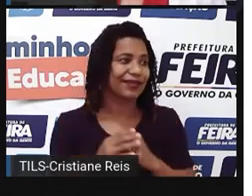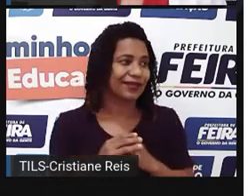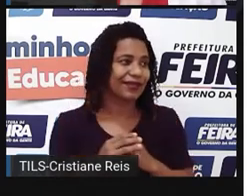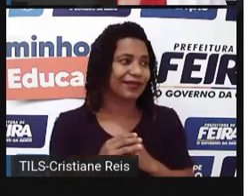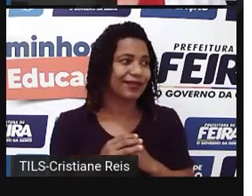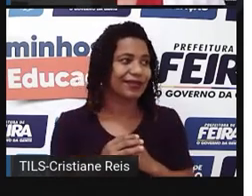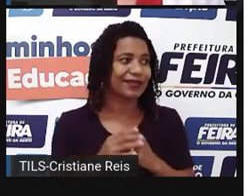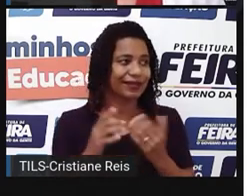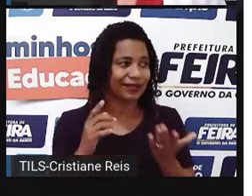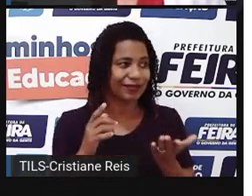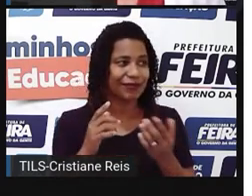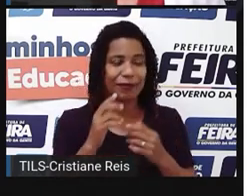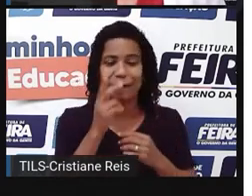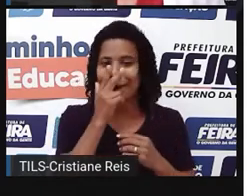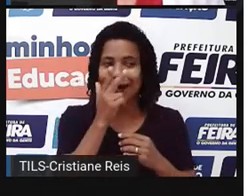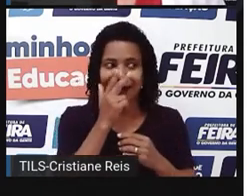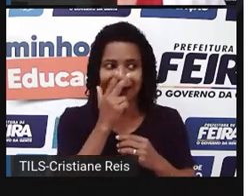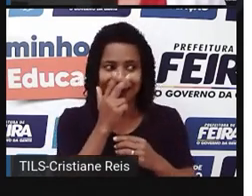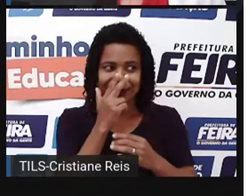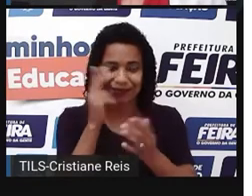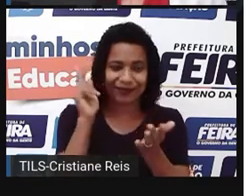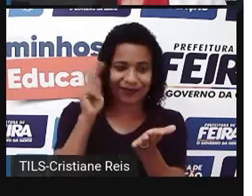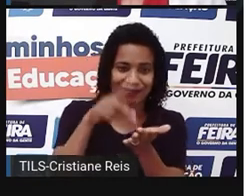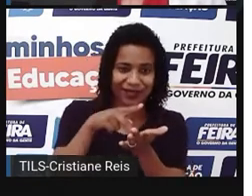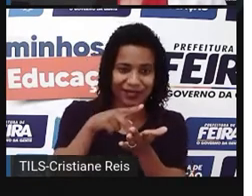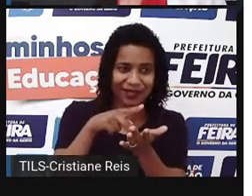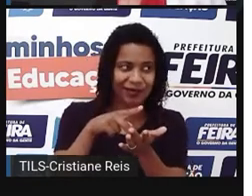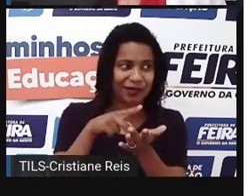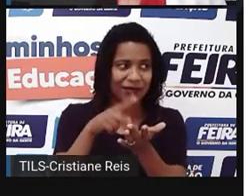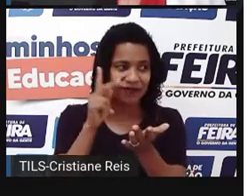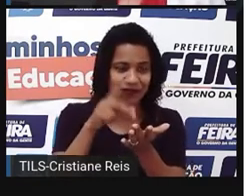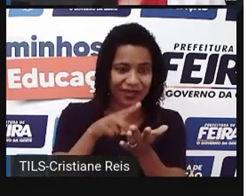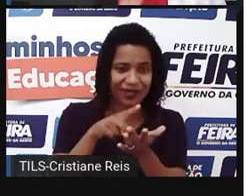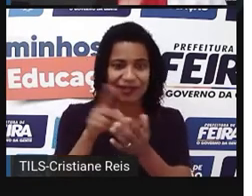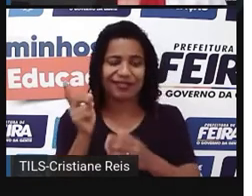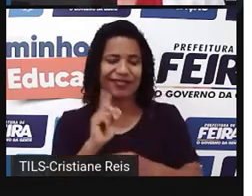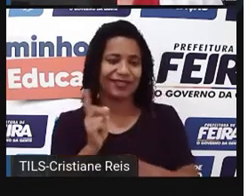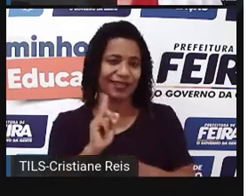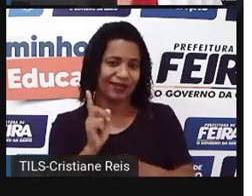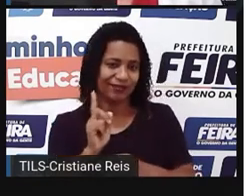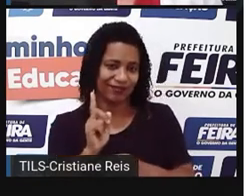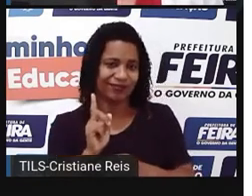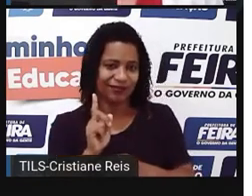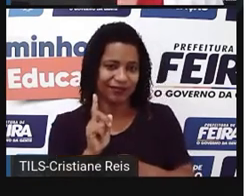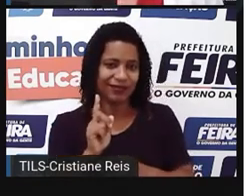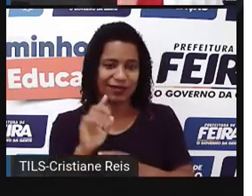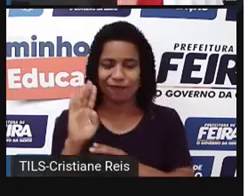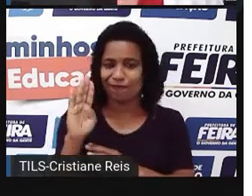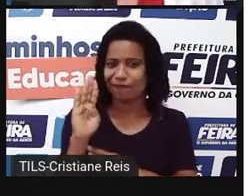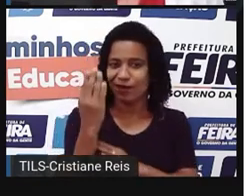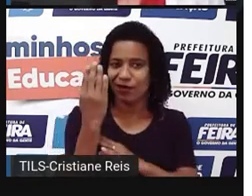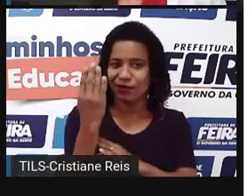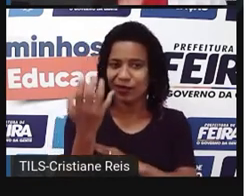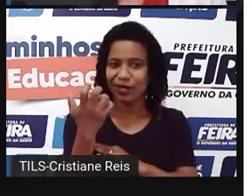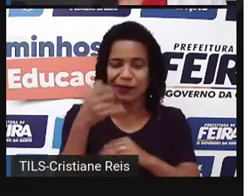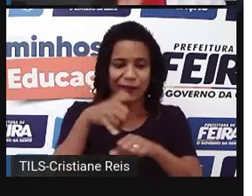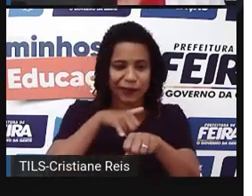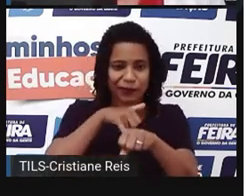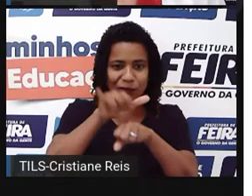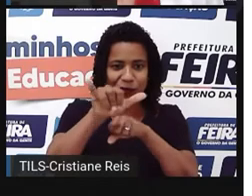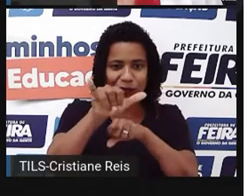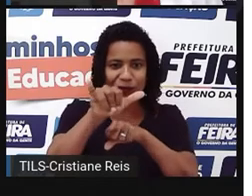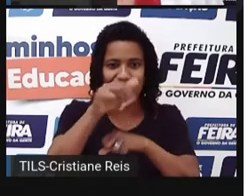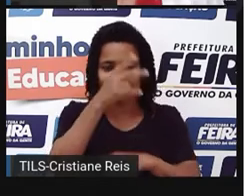algo parecer real, parecer que tem valor, mas na verdade o que ele quer é enganar as pessoas.